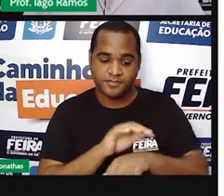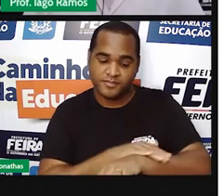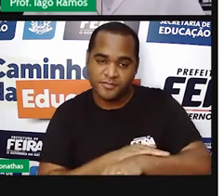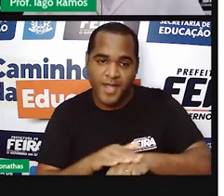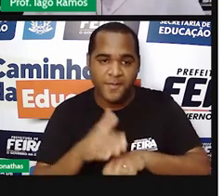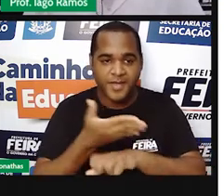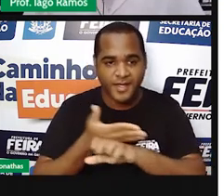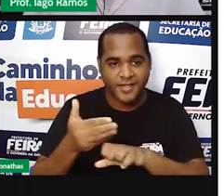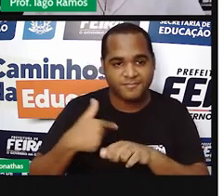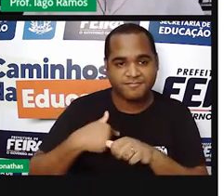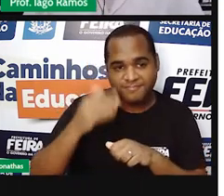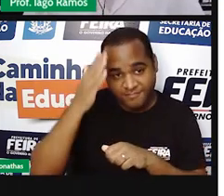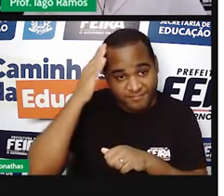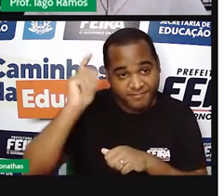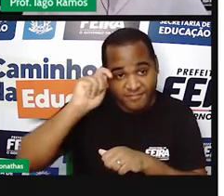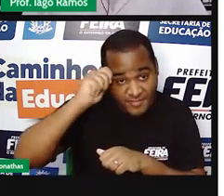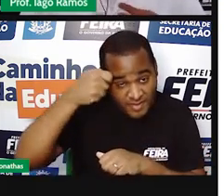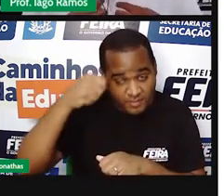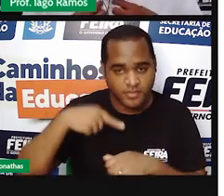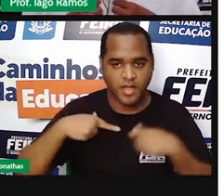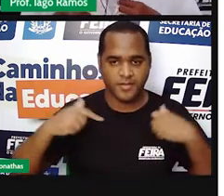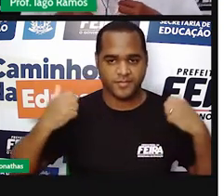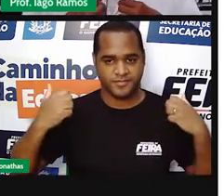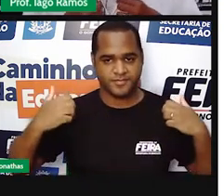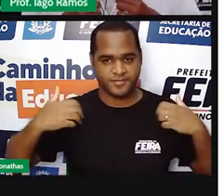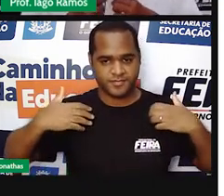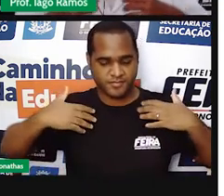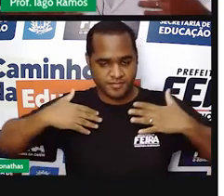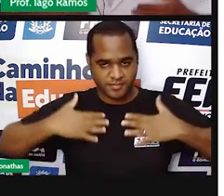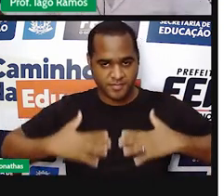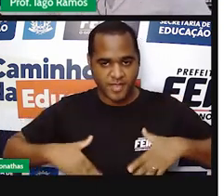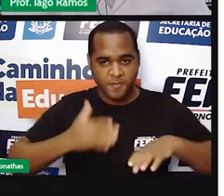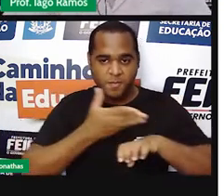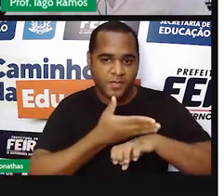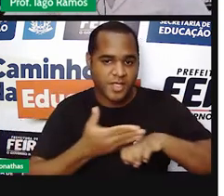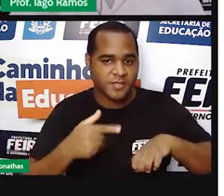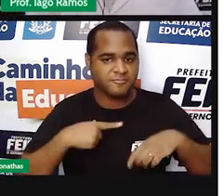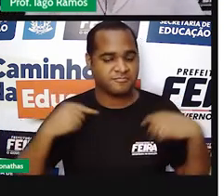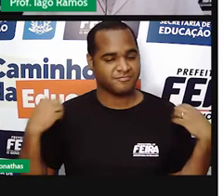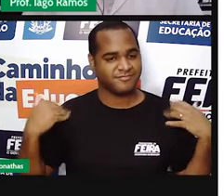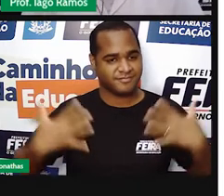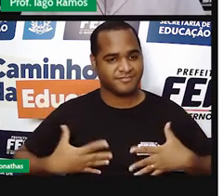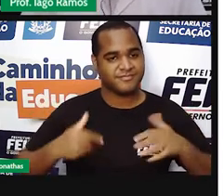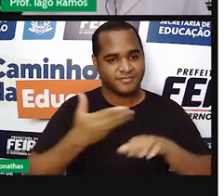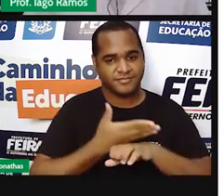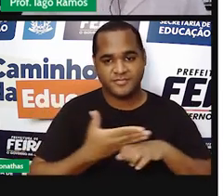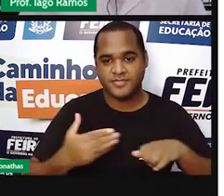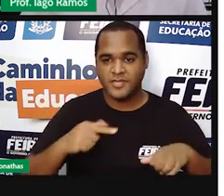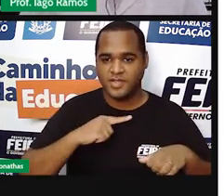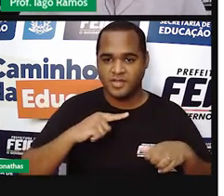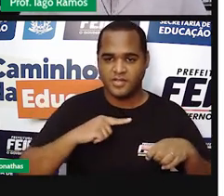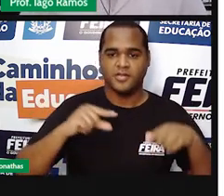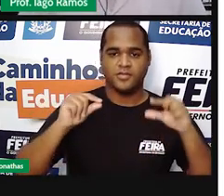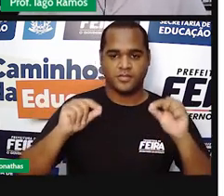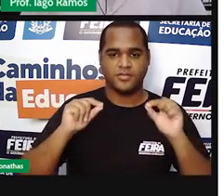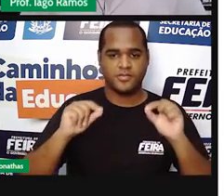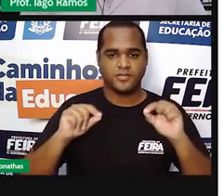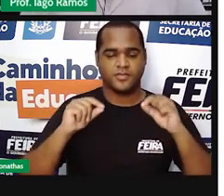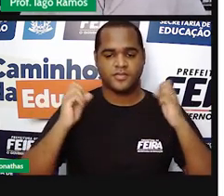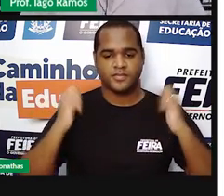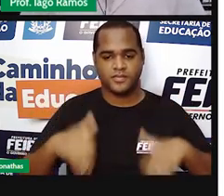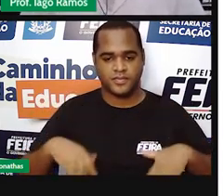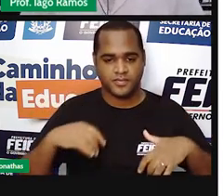cabelo preto, estou vestindo aqui uma camisa branca e por cima um jaleco branco, atrás de mil cartazes da